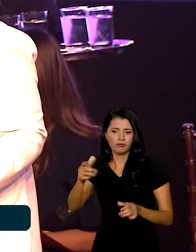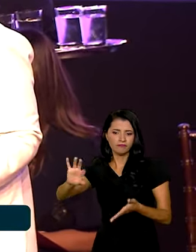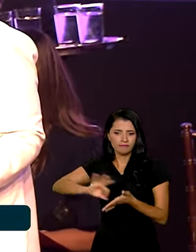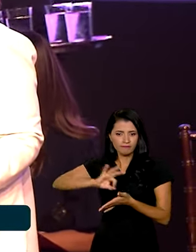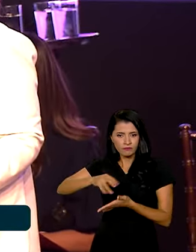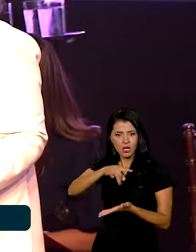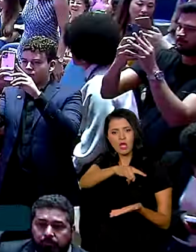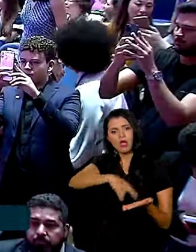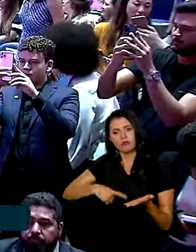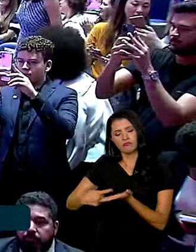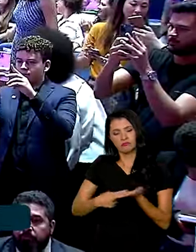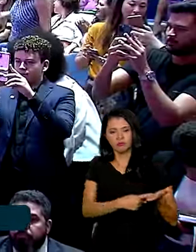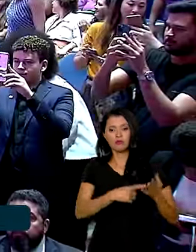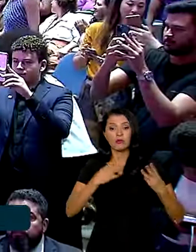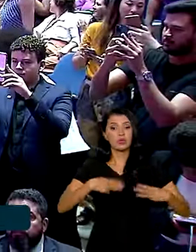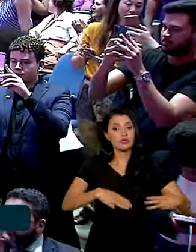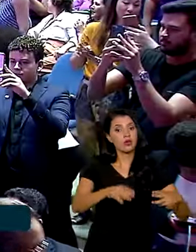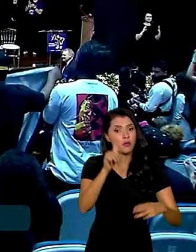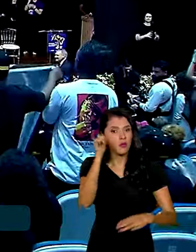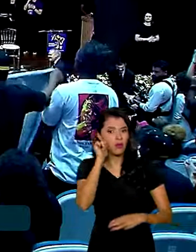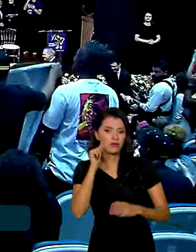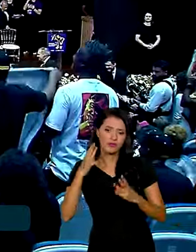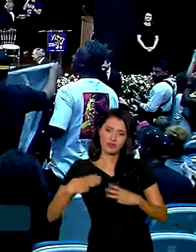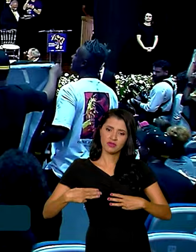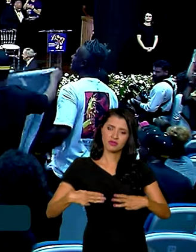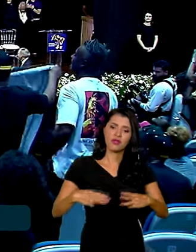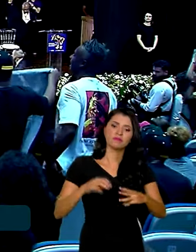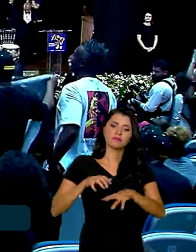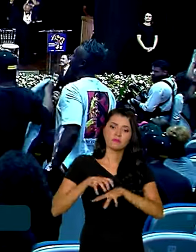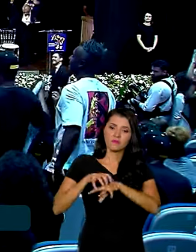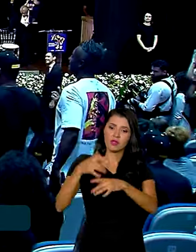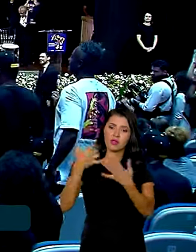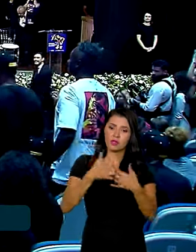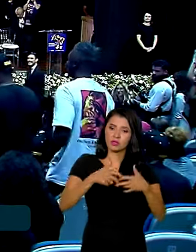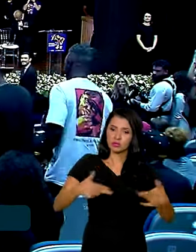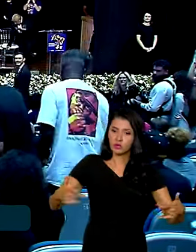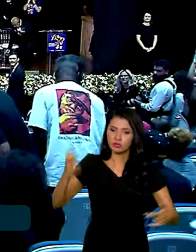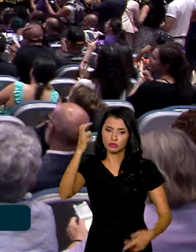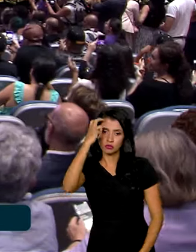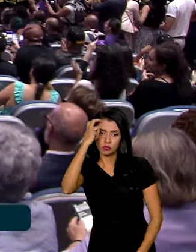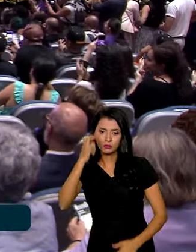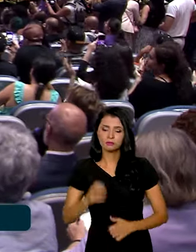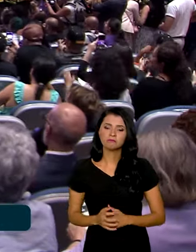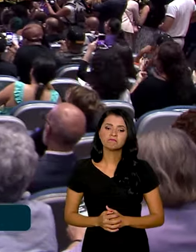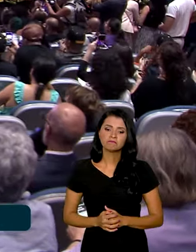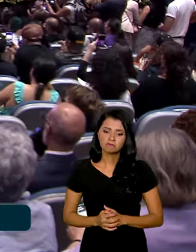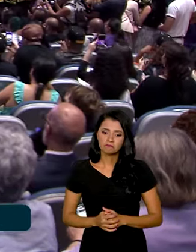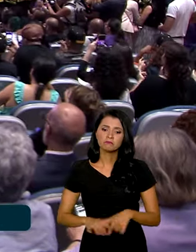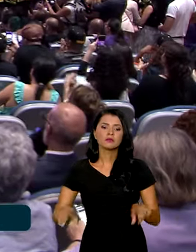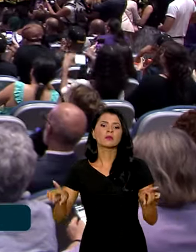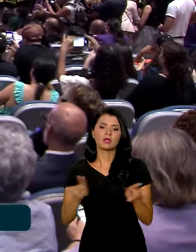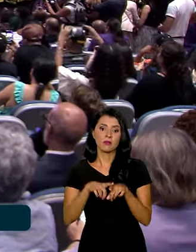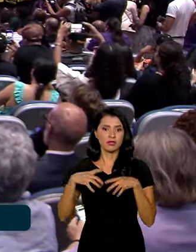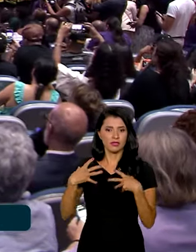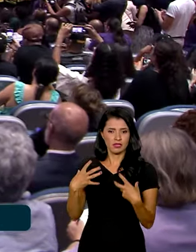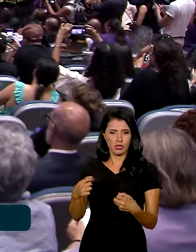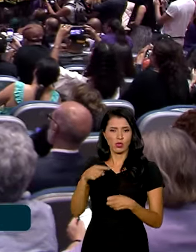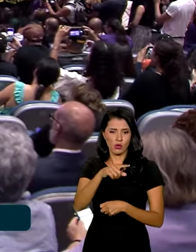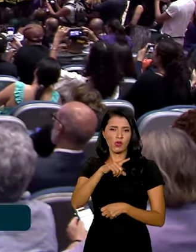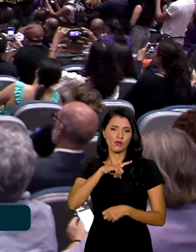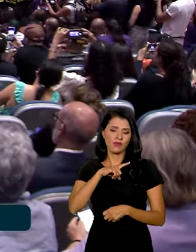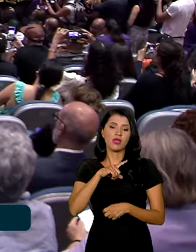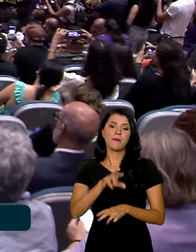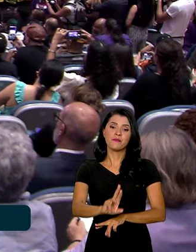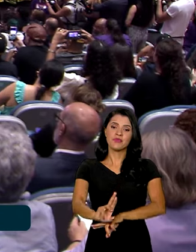entre o Ministério das Mulheres e os Ministérios dos Transportes e da Cultura. Também aderiram à iniciativa